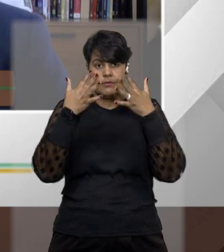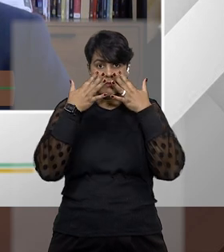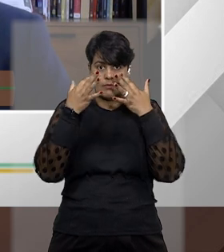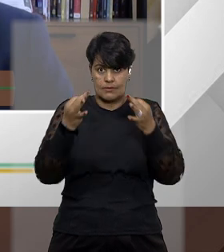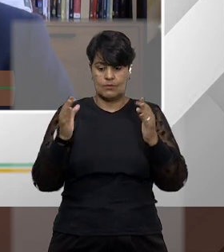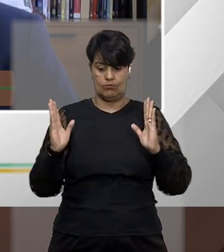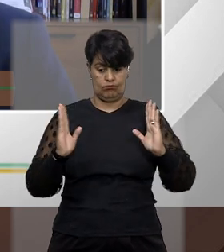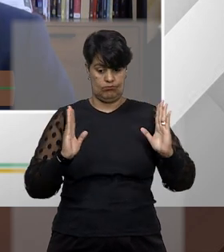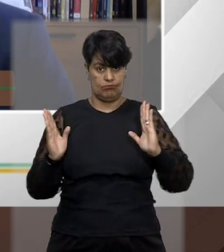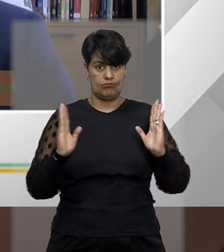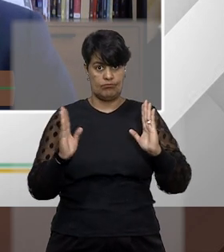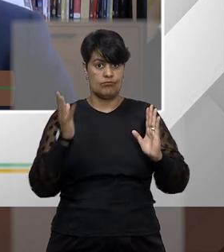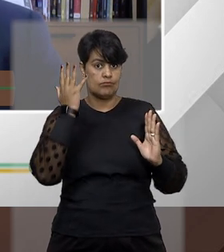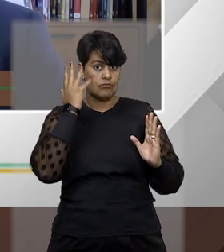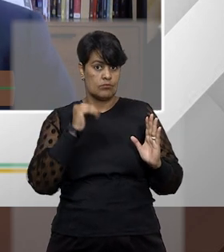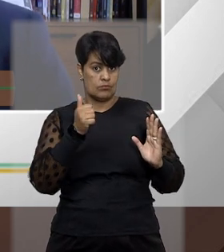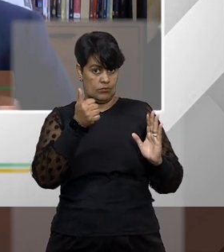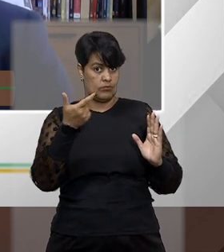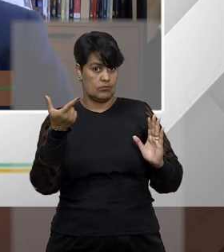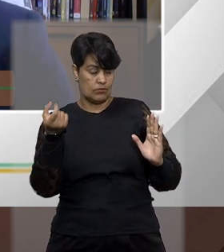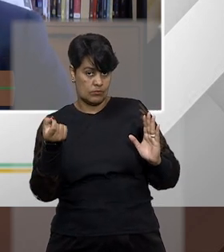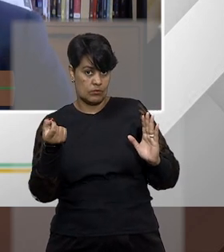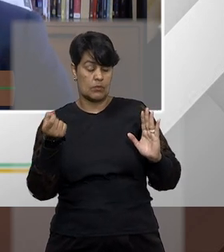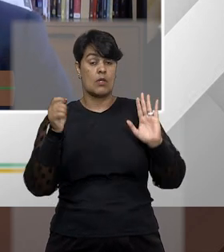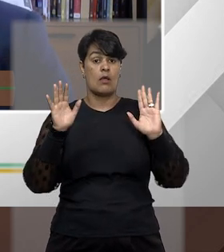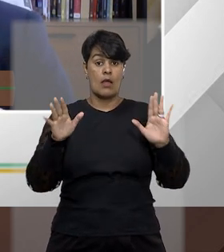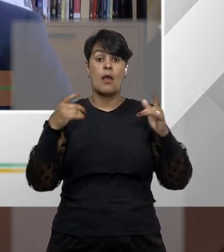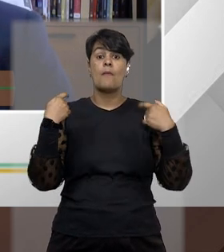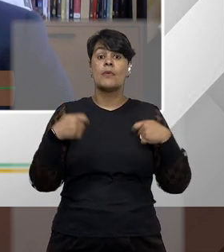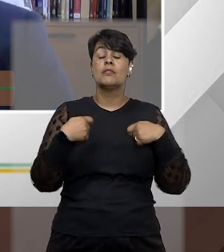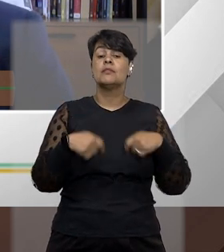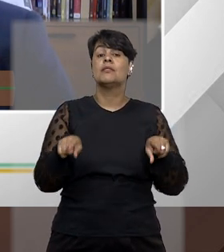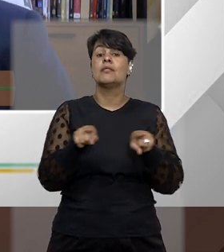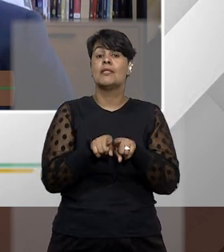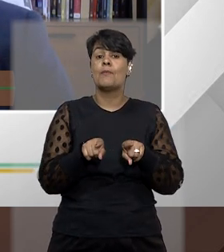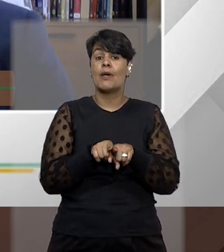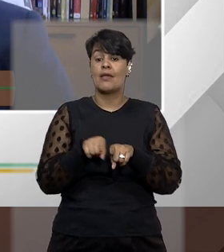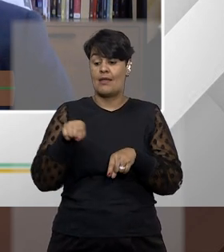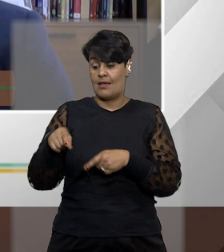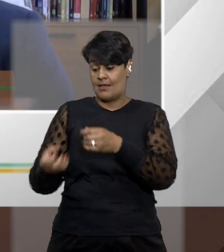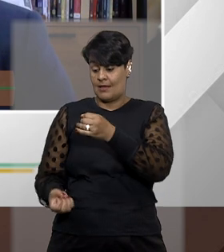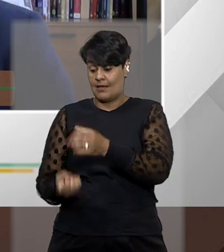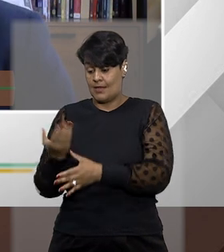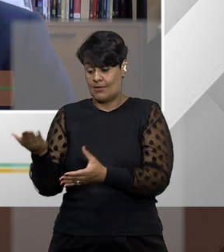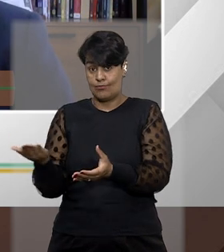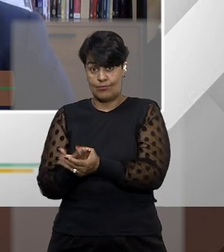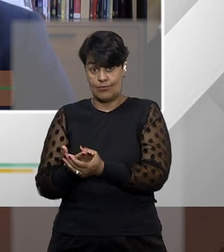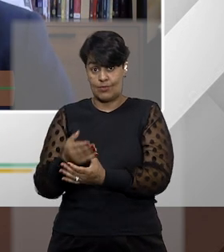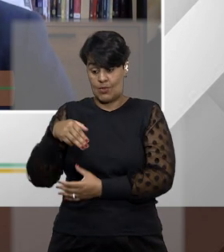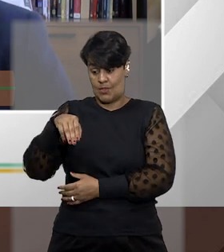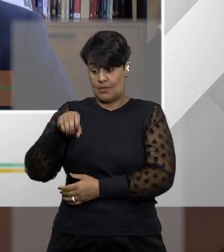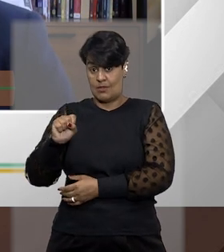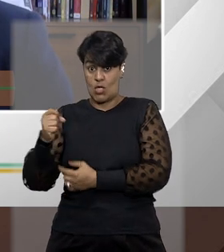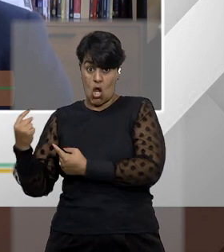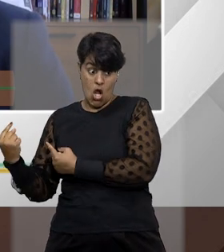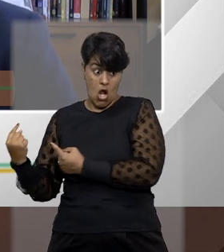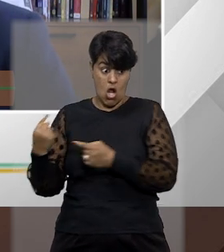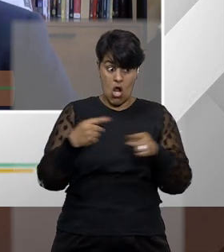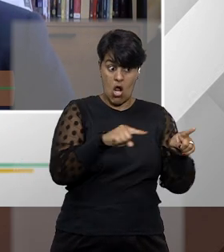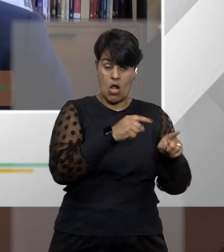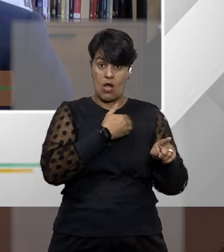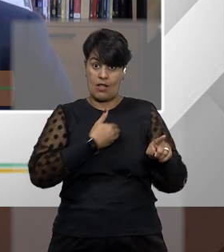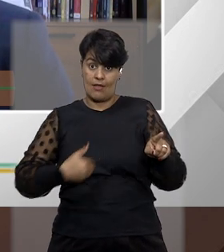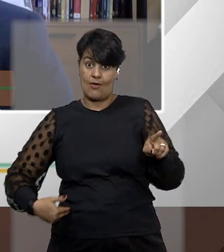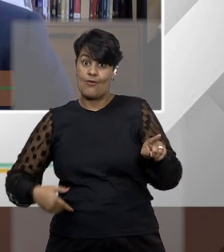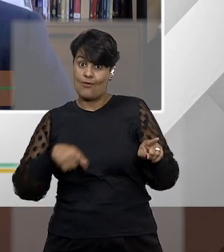esse prazo decadencial. Deve ser movida contra a autoridade pública que tenha violado aquele direito líquido e